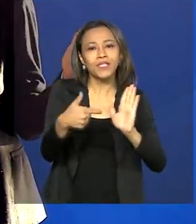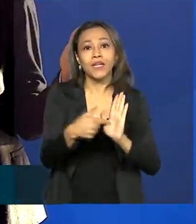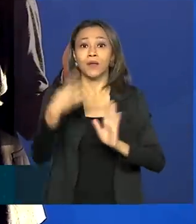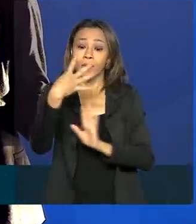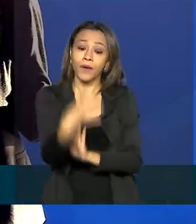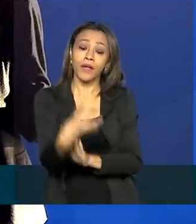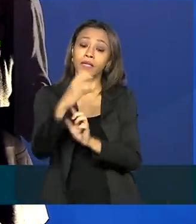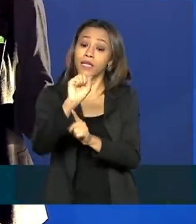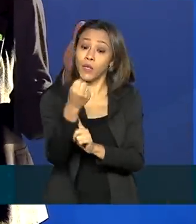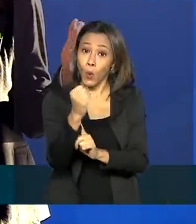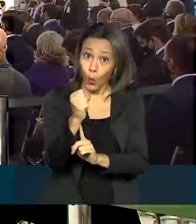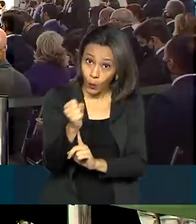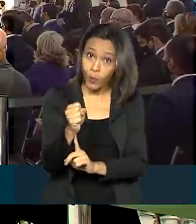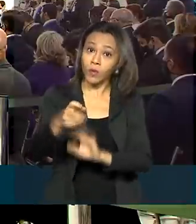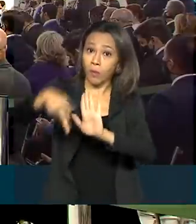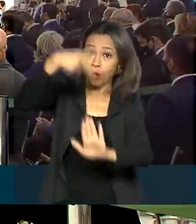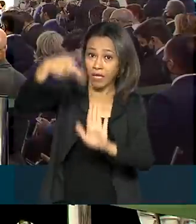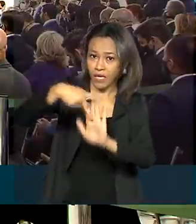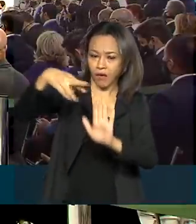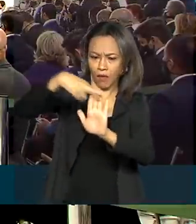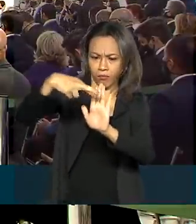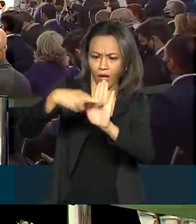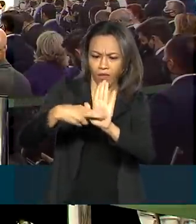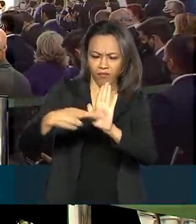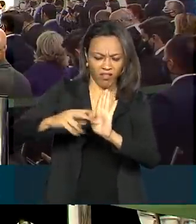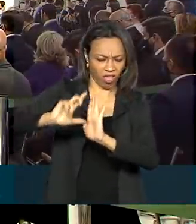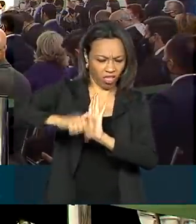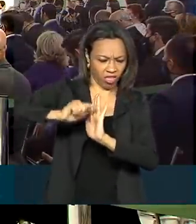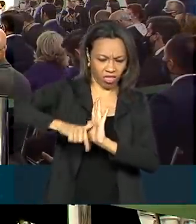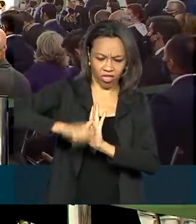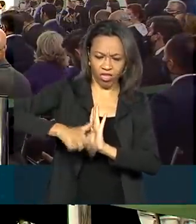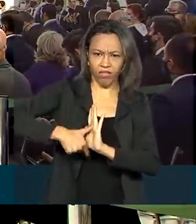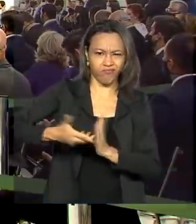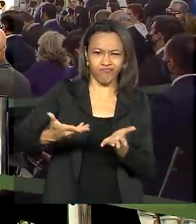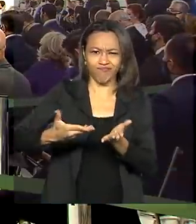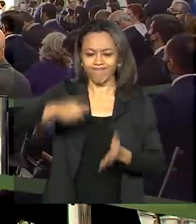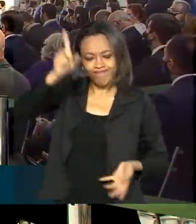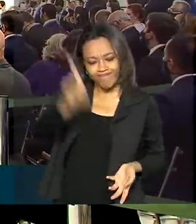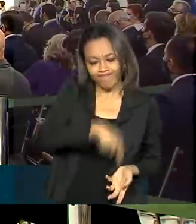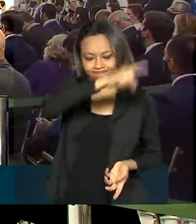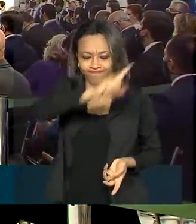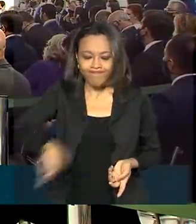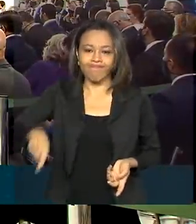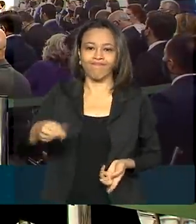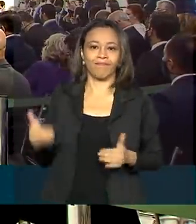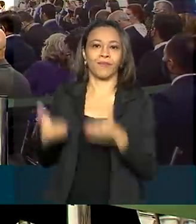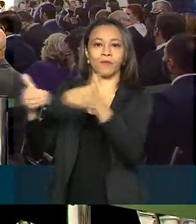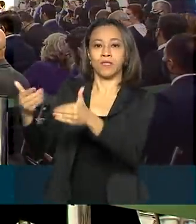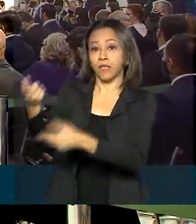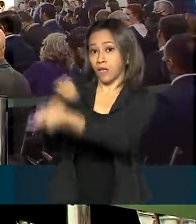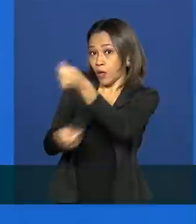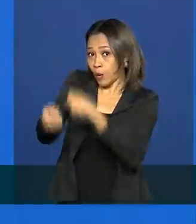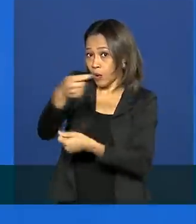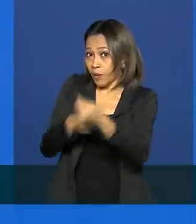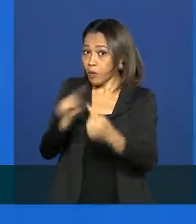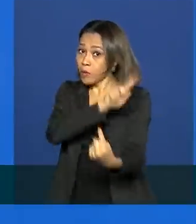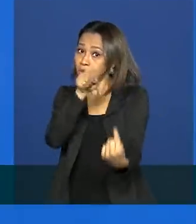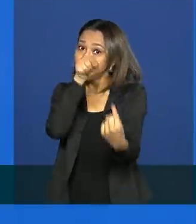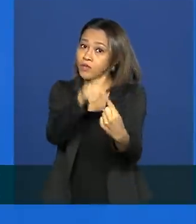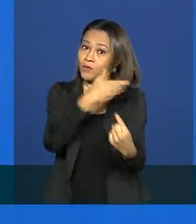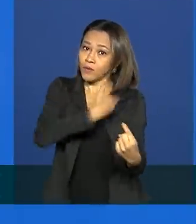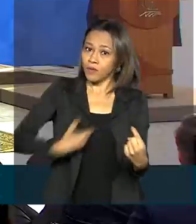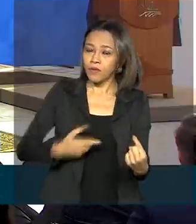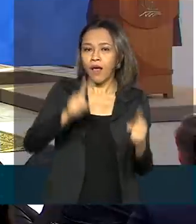portarias com regras consideradas obsoletas foram revogadas pelo Ministério da Economia. A ideia, segundo o governo,